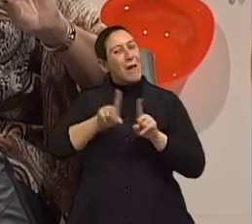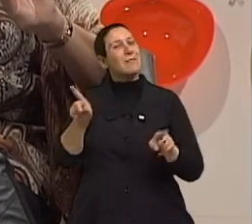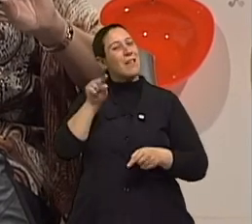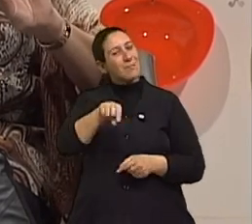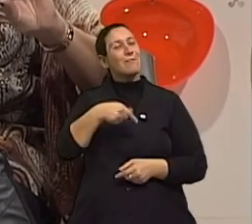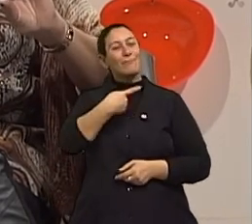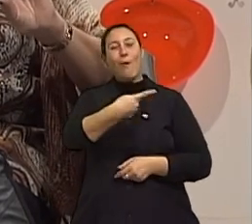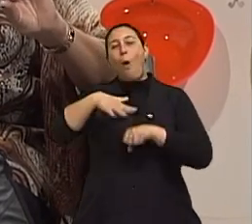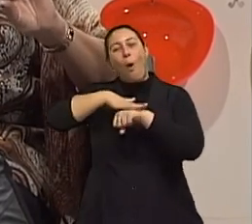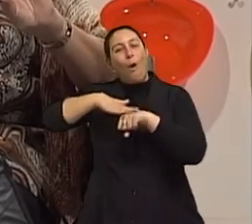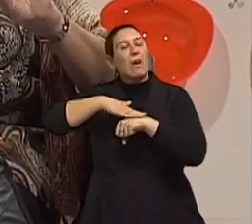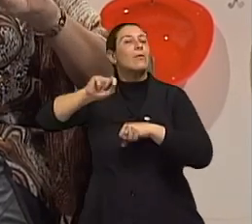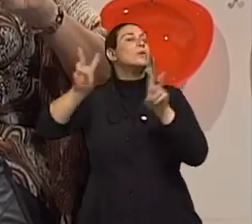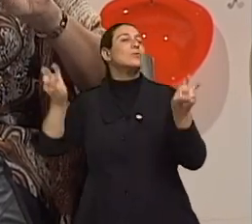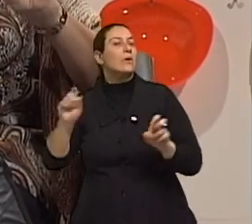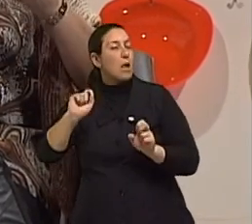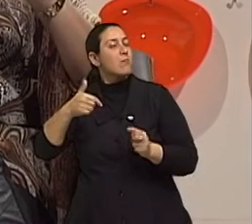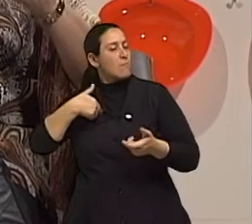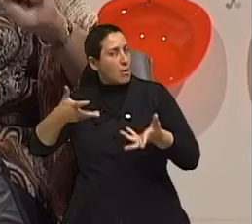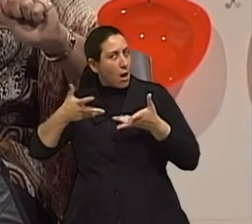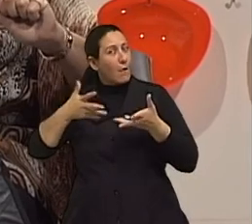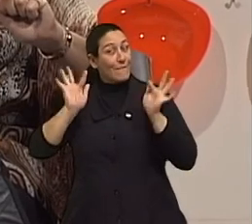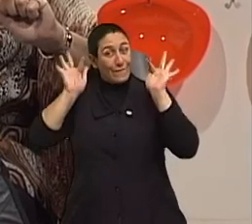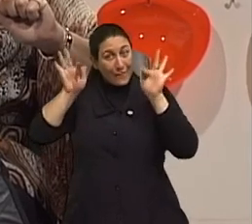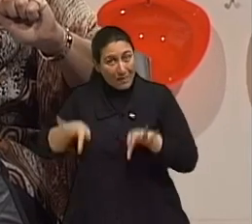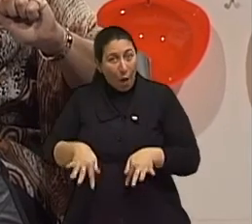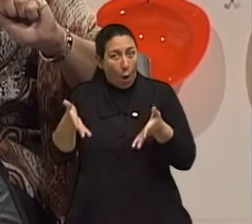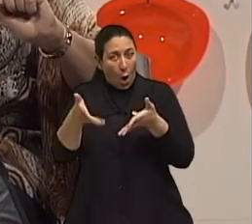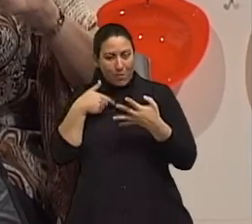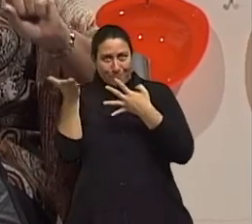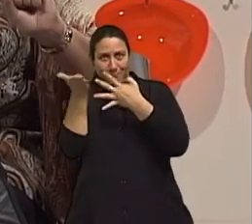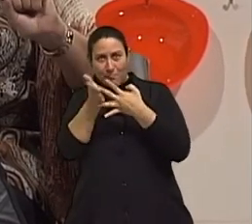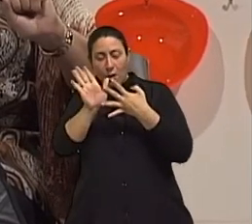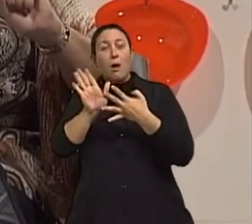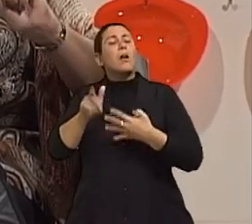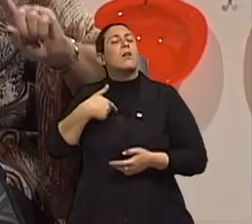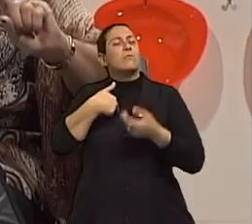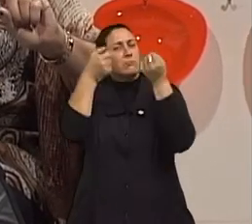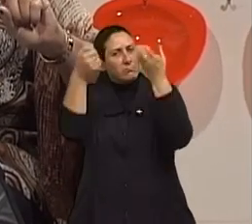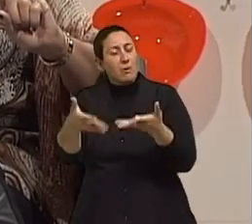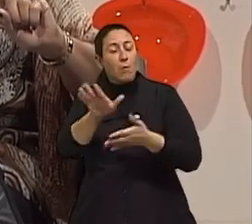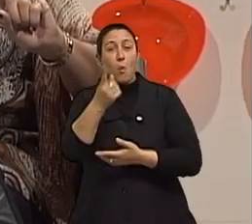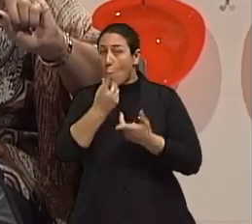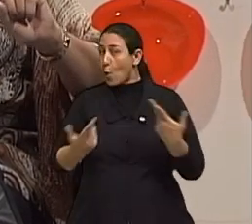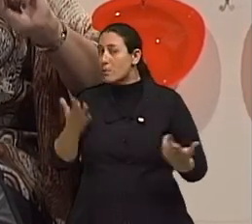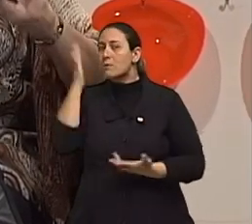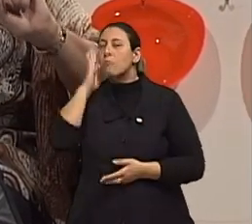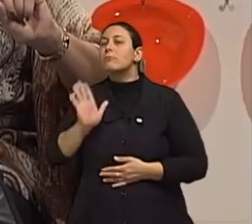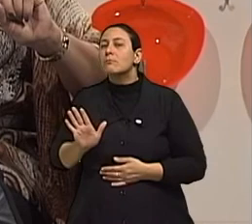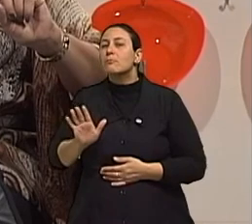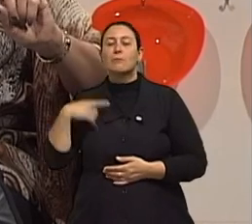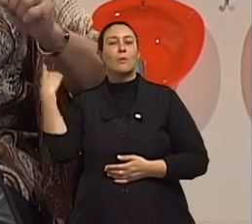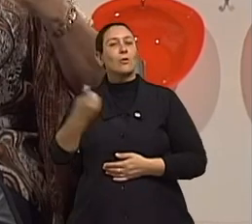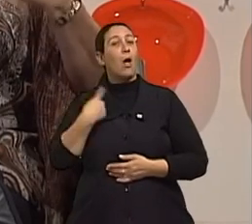isso que a gente está falando aqui, eu quero pontuar no final desse primeiro bloco, que uma coisa a gente já sabe, que a gente